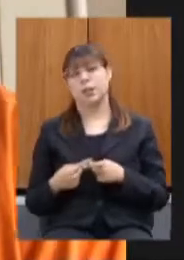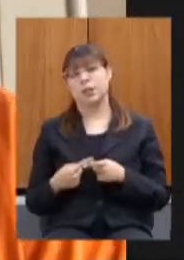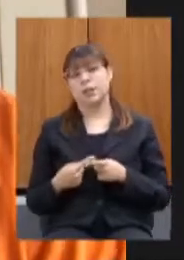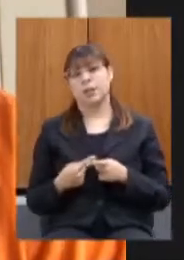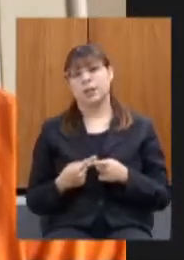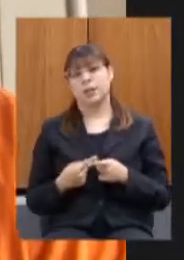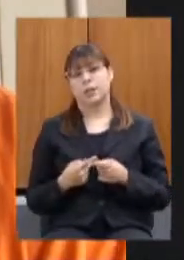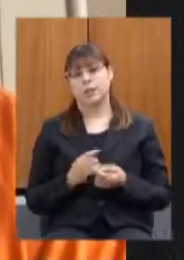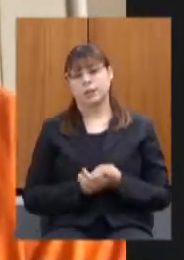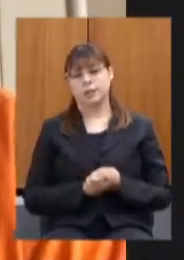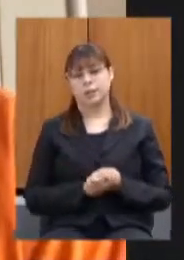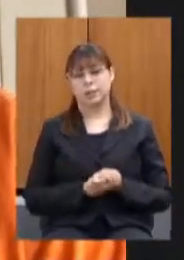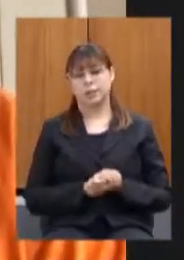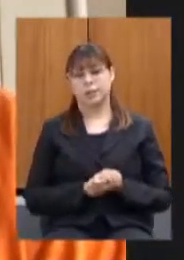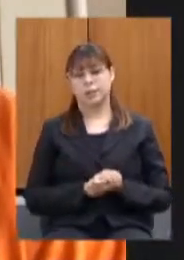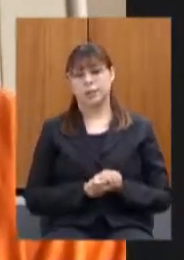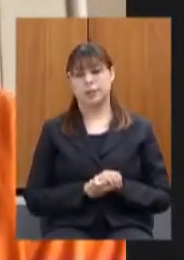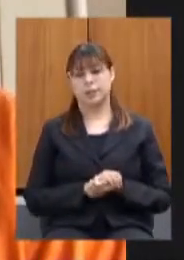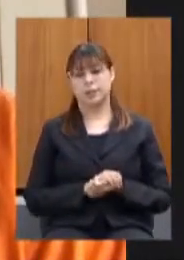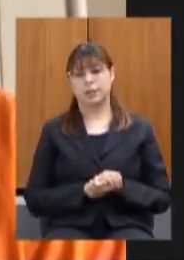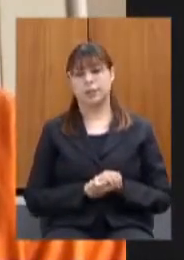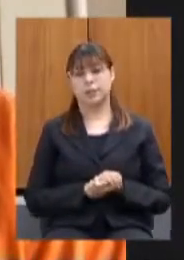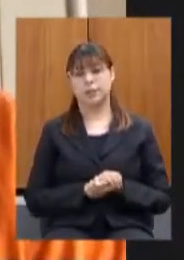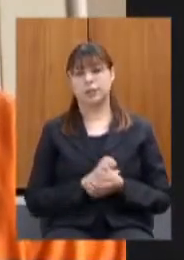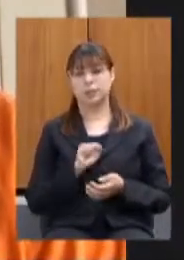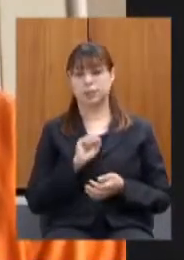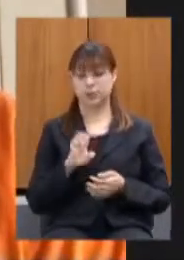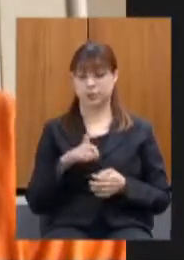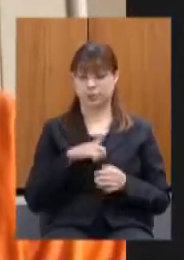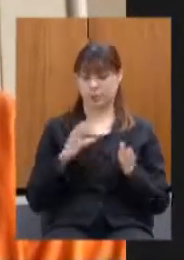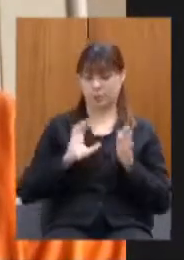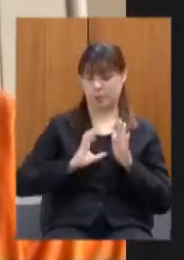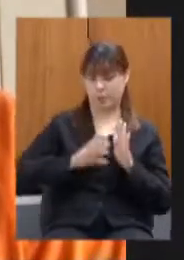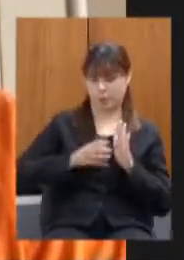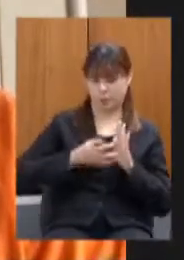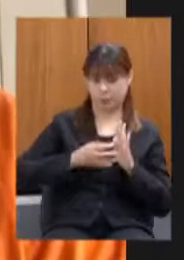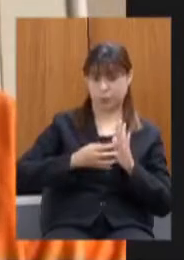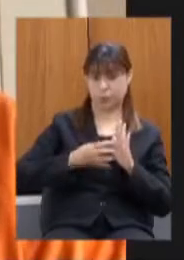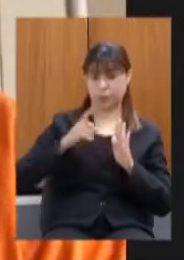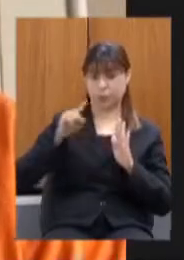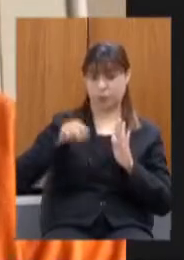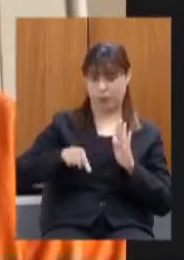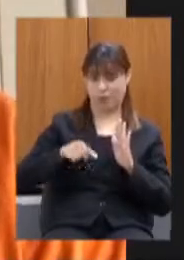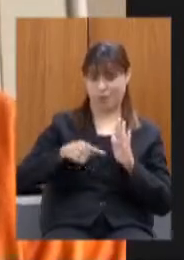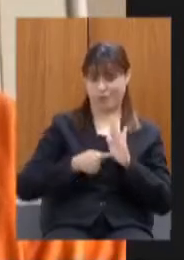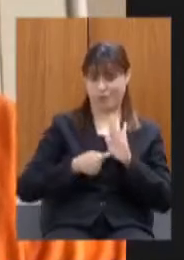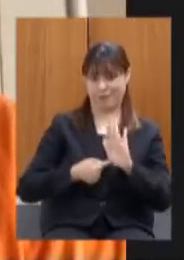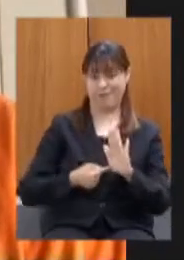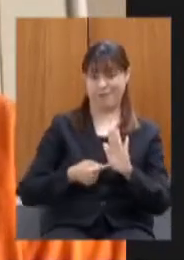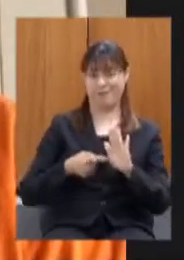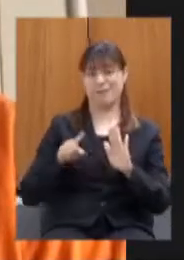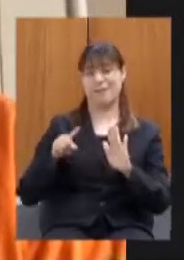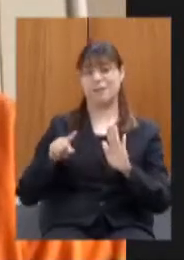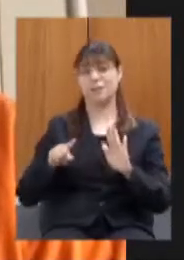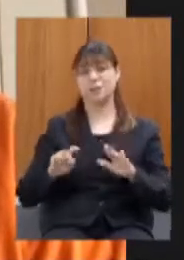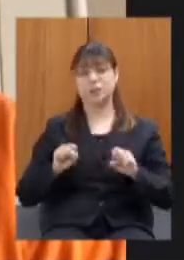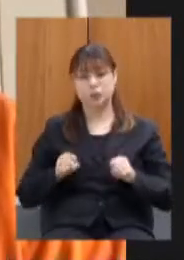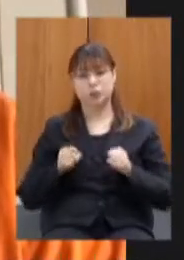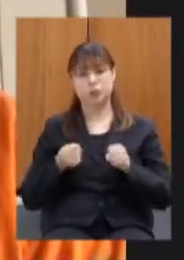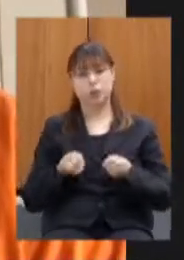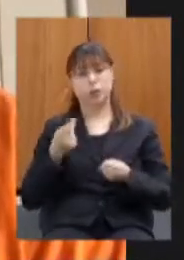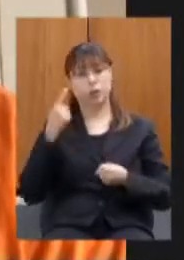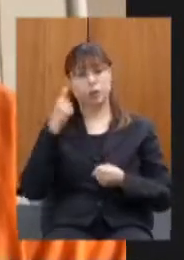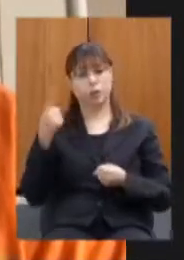quando a gente tem um partido que se estabelece como defensor das ideias liberais